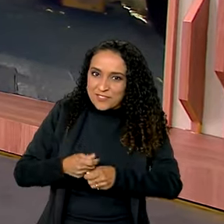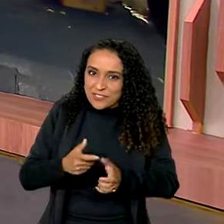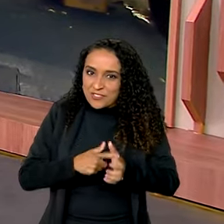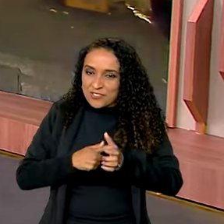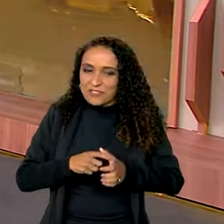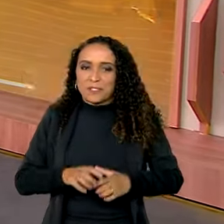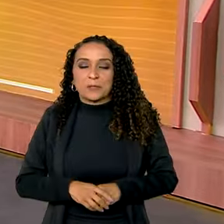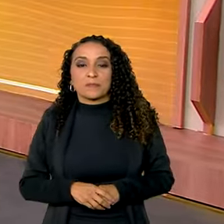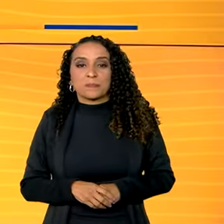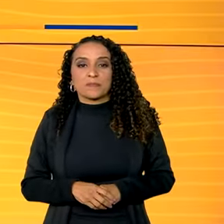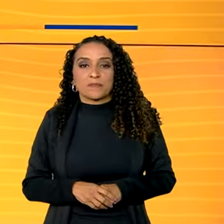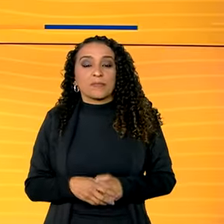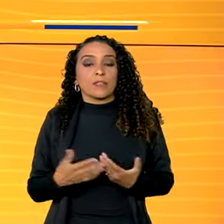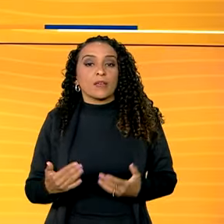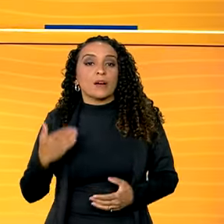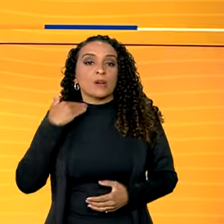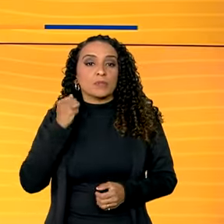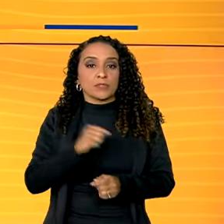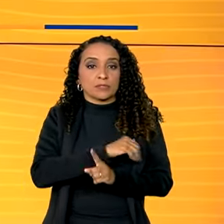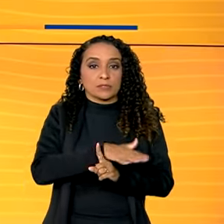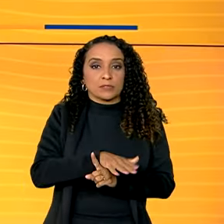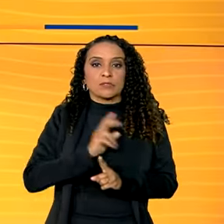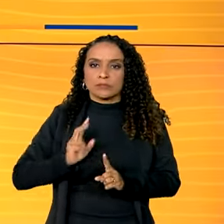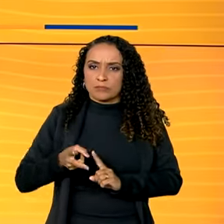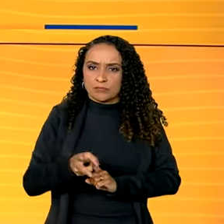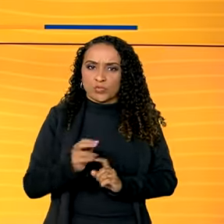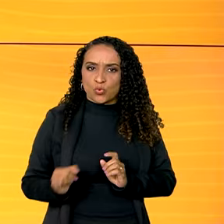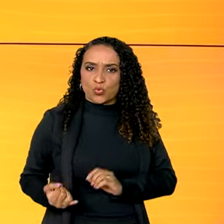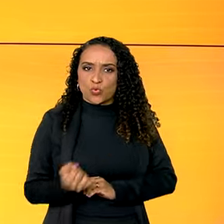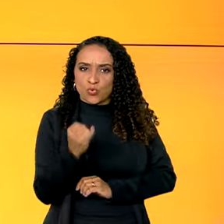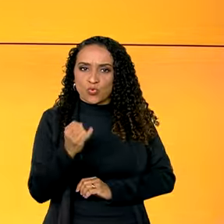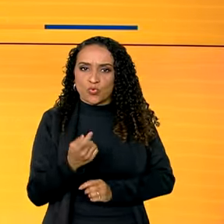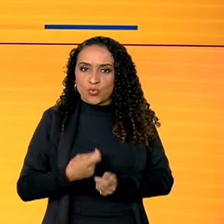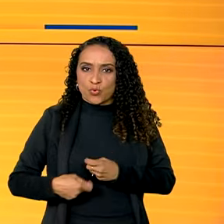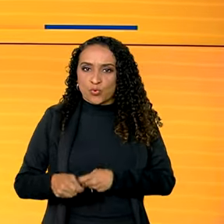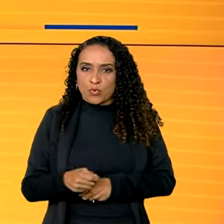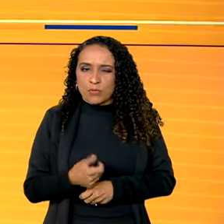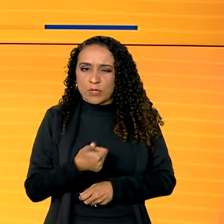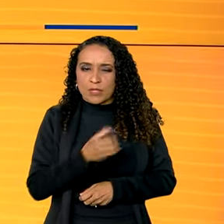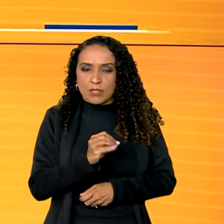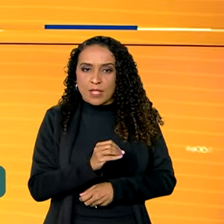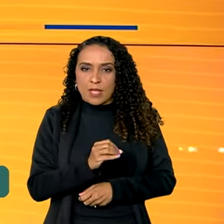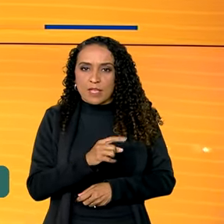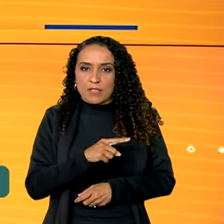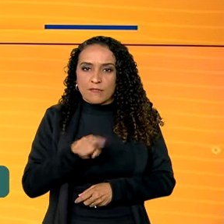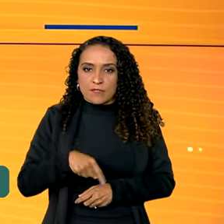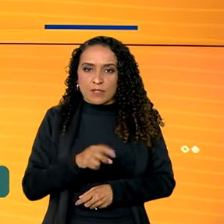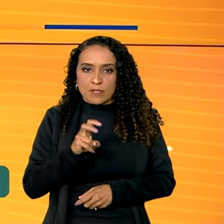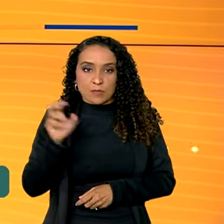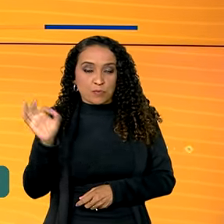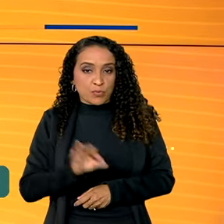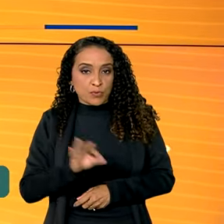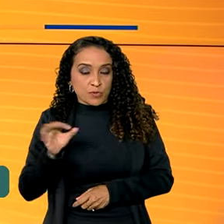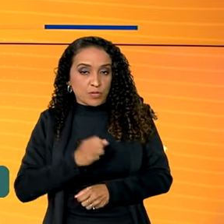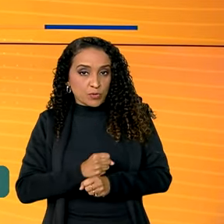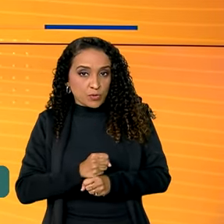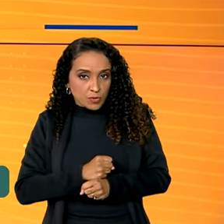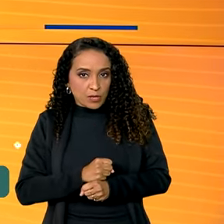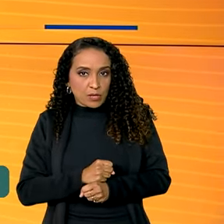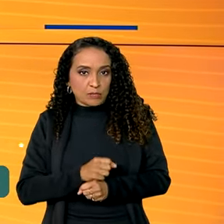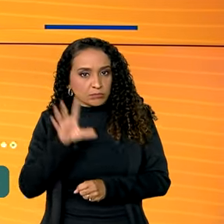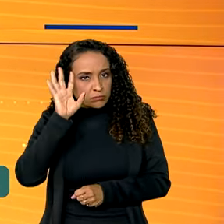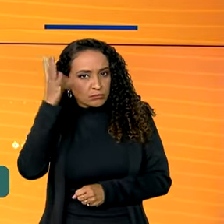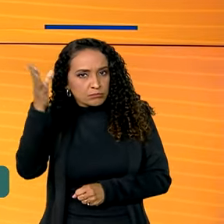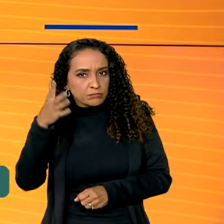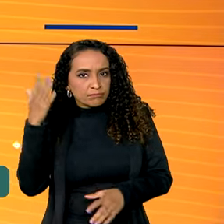dívidas. Bom, o Banco Central manteve os juros da economia em 10,5% ao ano. A